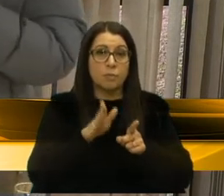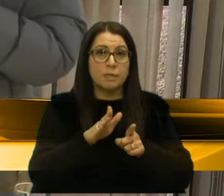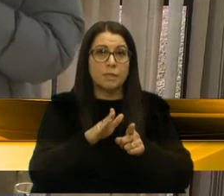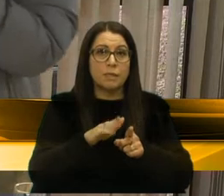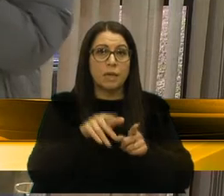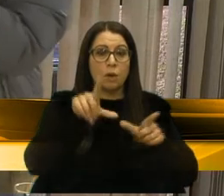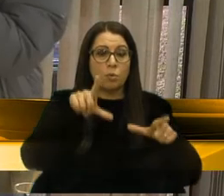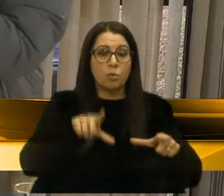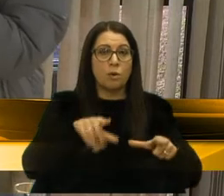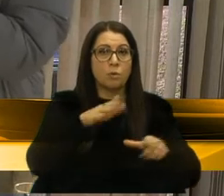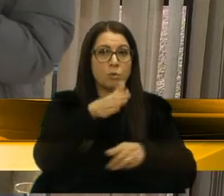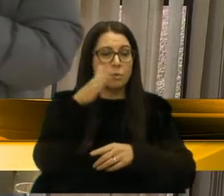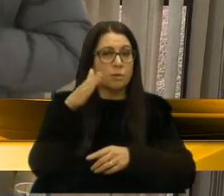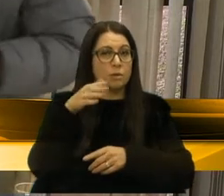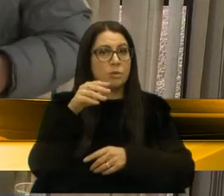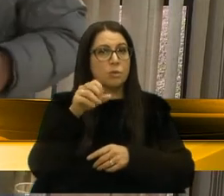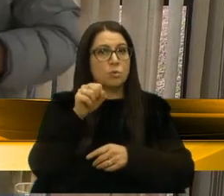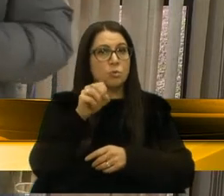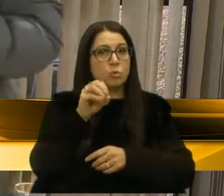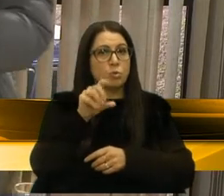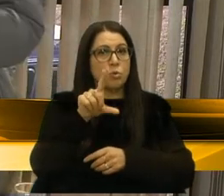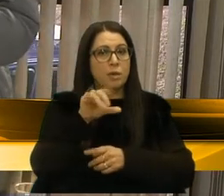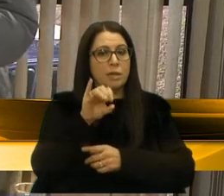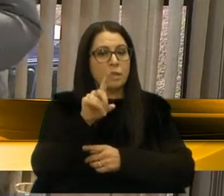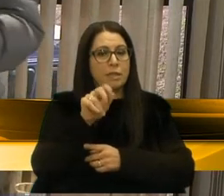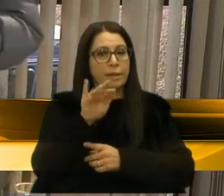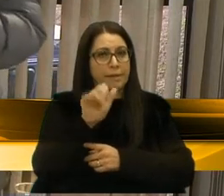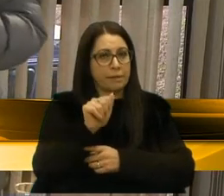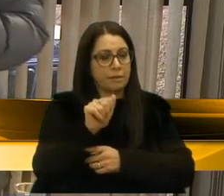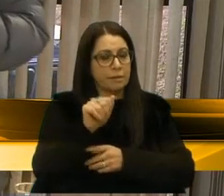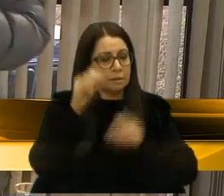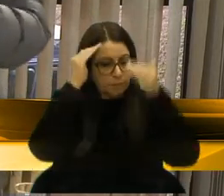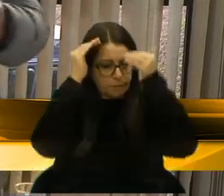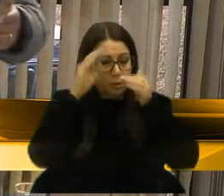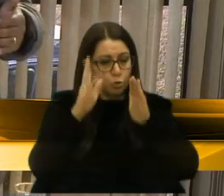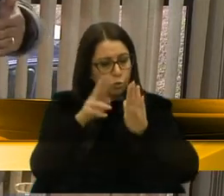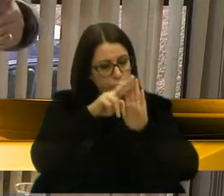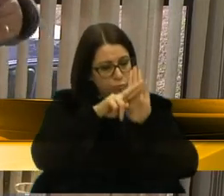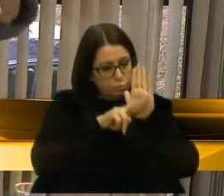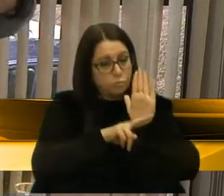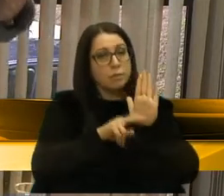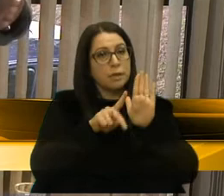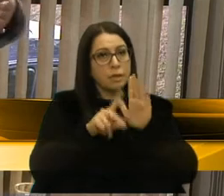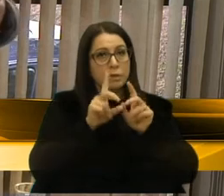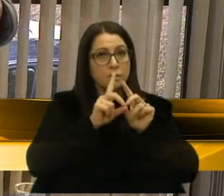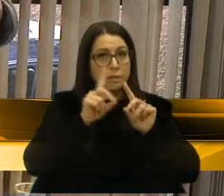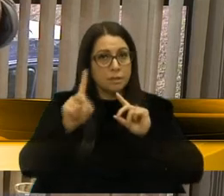Hoje, lá no Sagrada Família, obedecendo todos os distanciamentos,